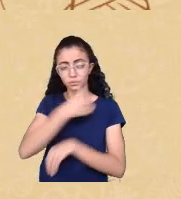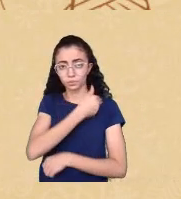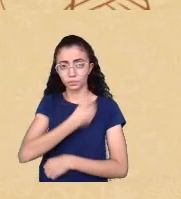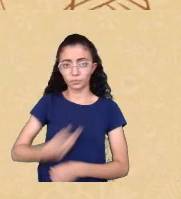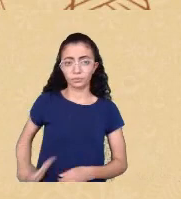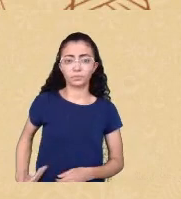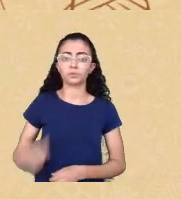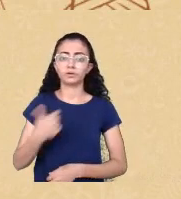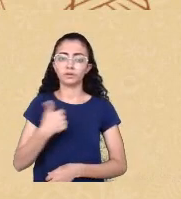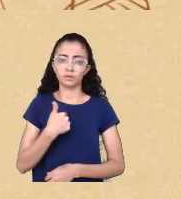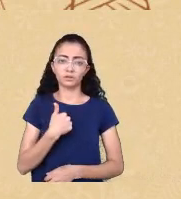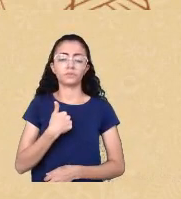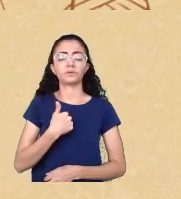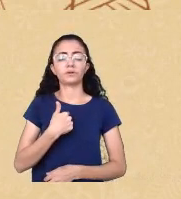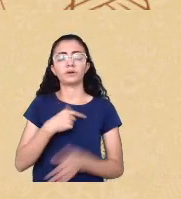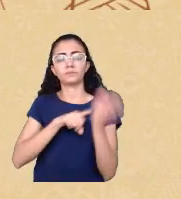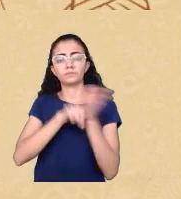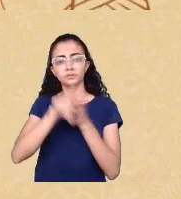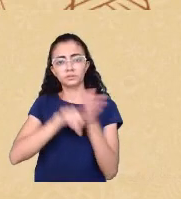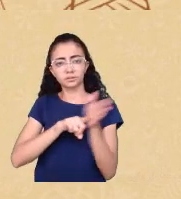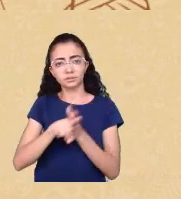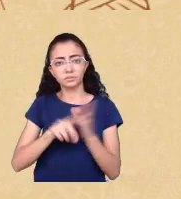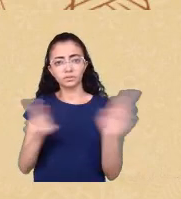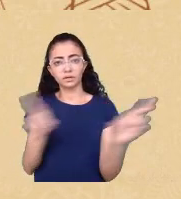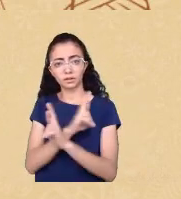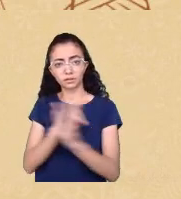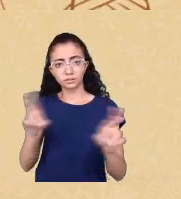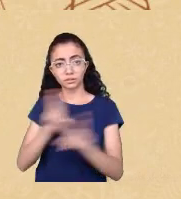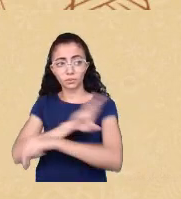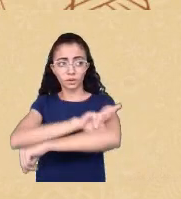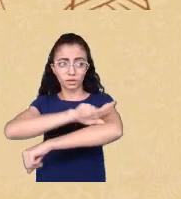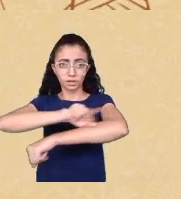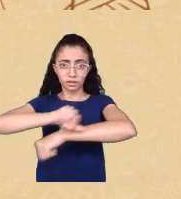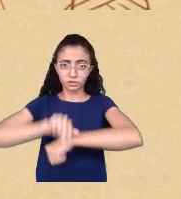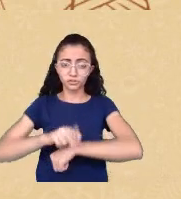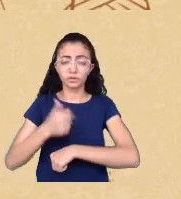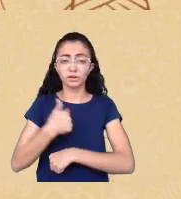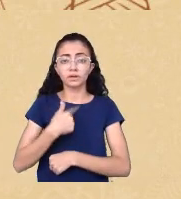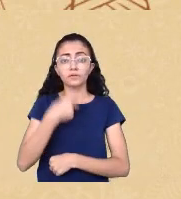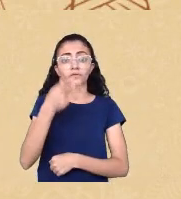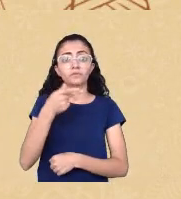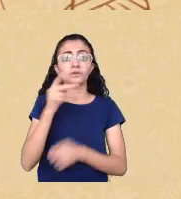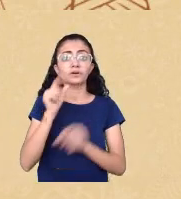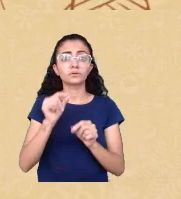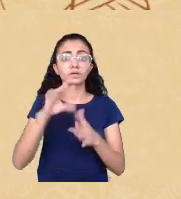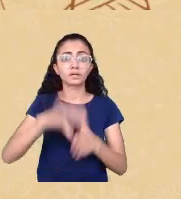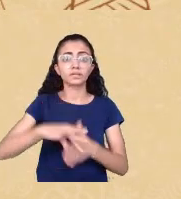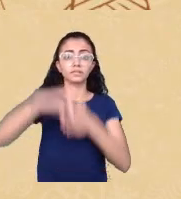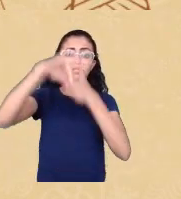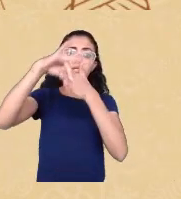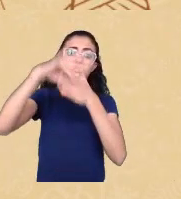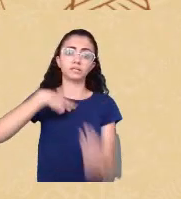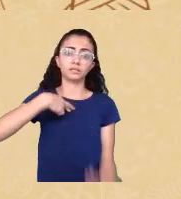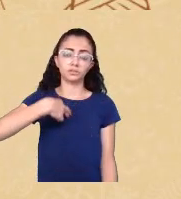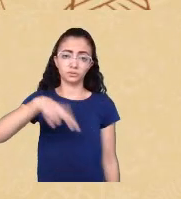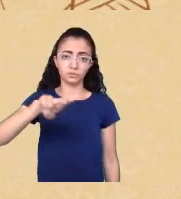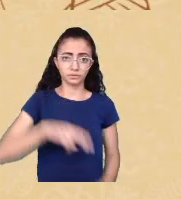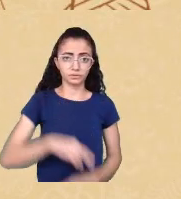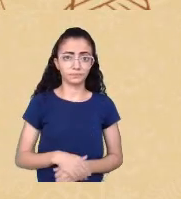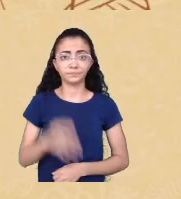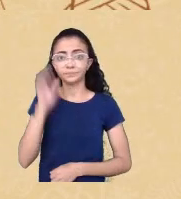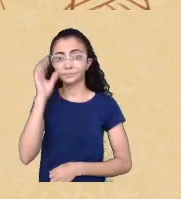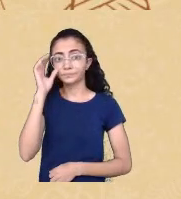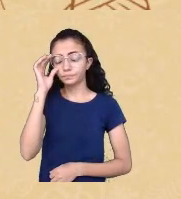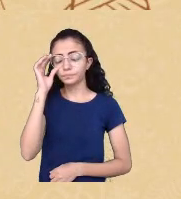educação das relações éticos e raciais eu falo do lugar de liderança religiosa se nós fizermos um